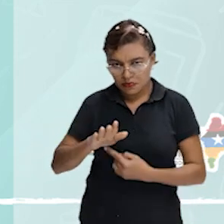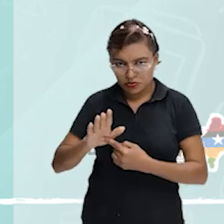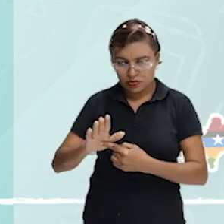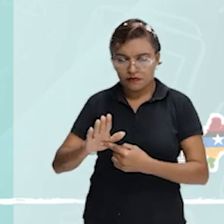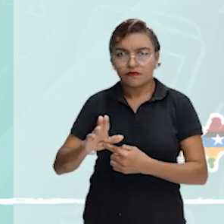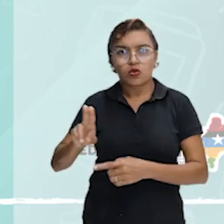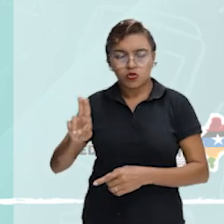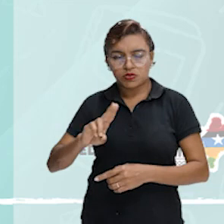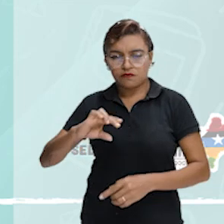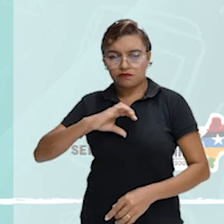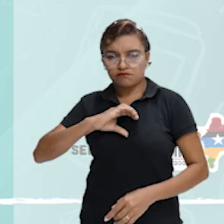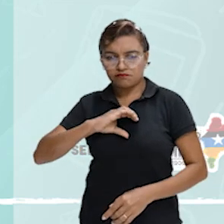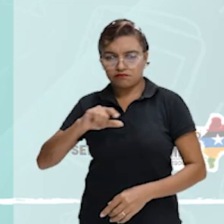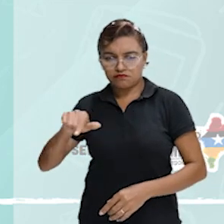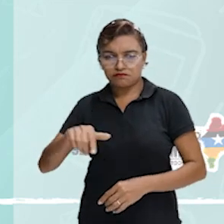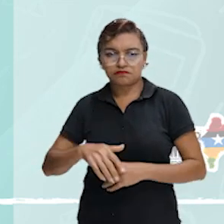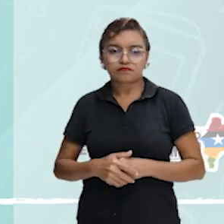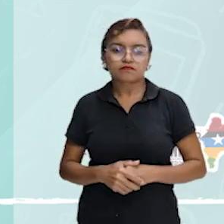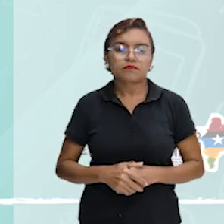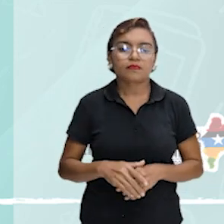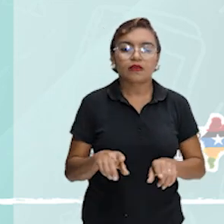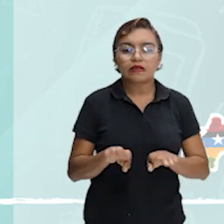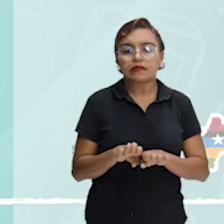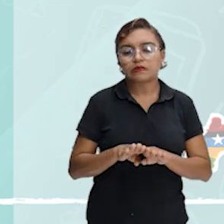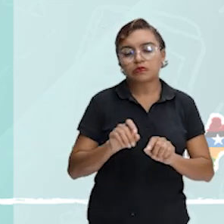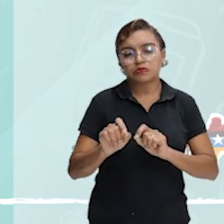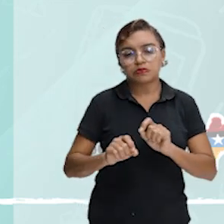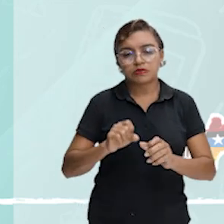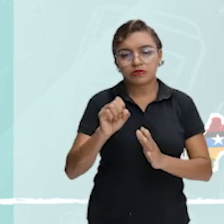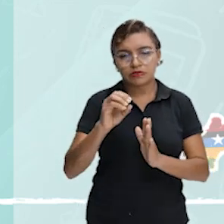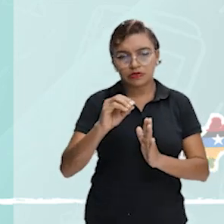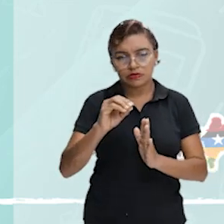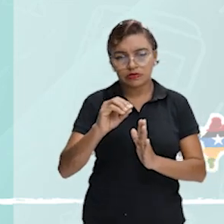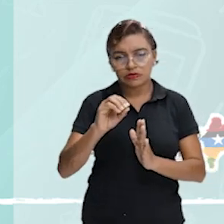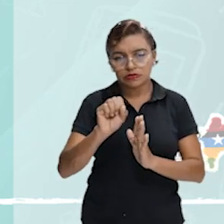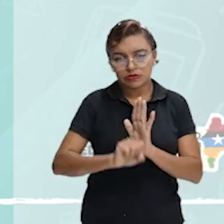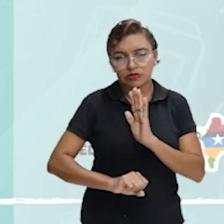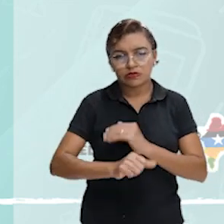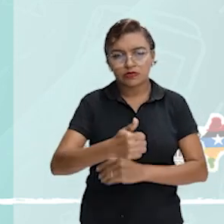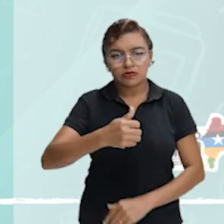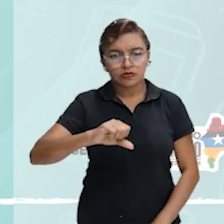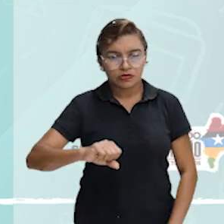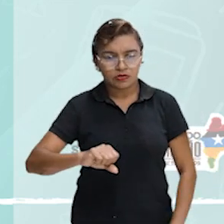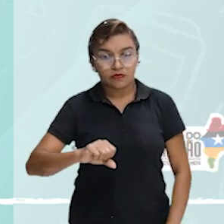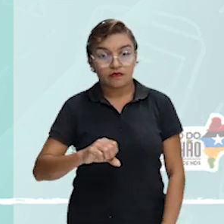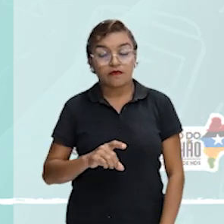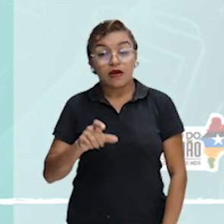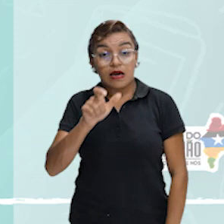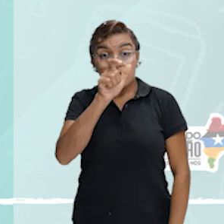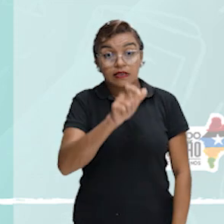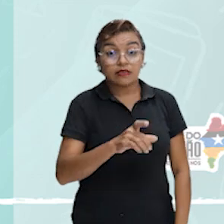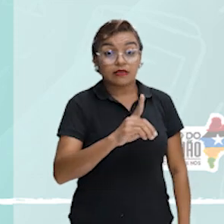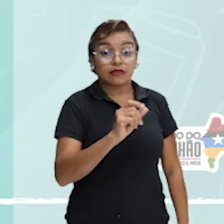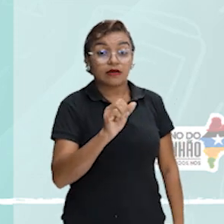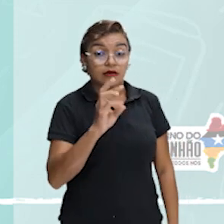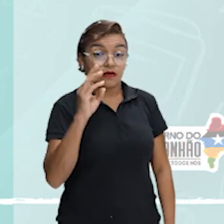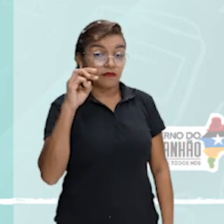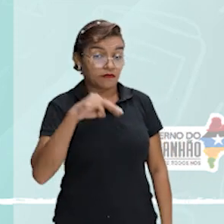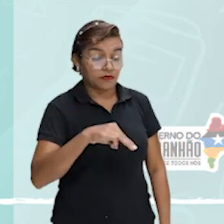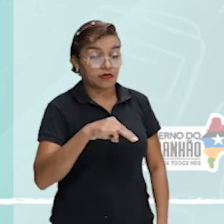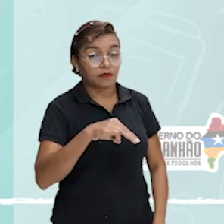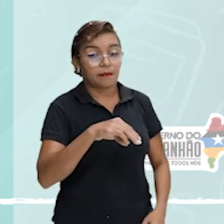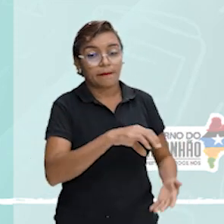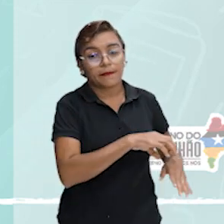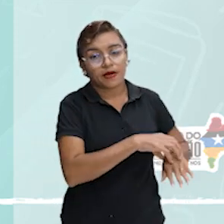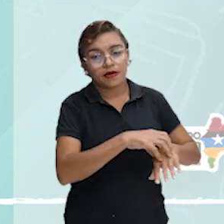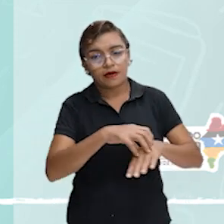cronologia da época. Naquele mesmo dia do século XIX, Darwin carregara a tartaruga James, então,